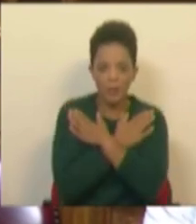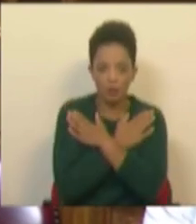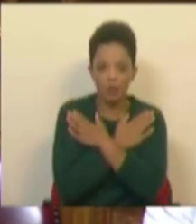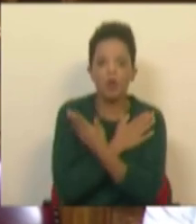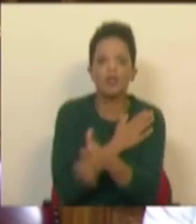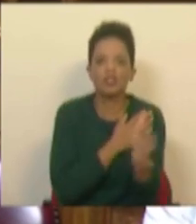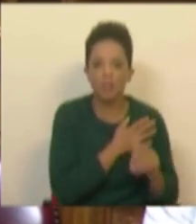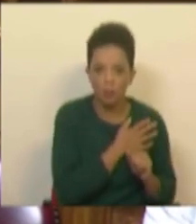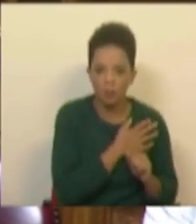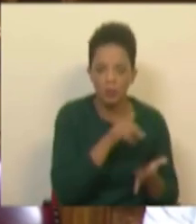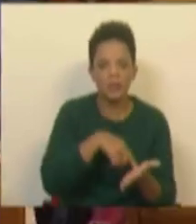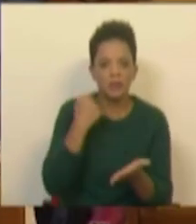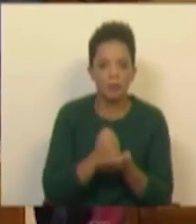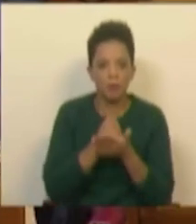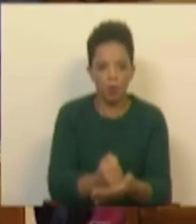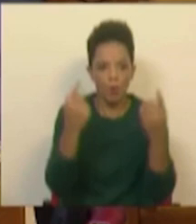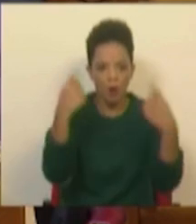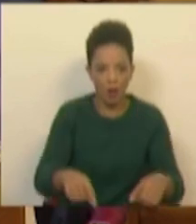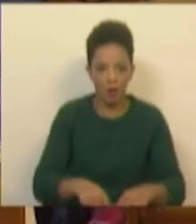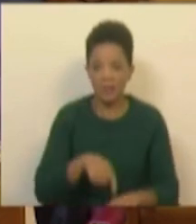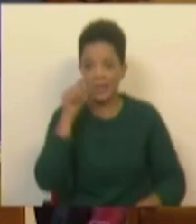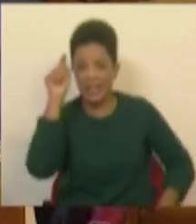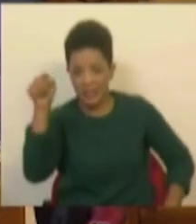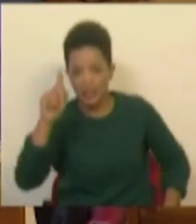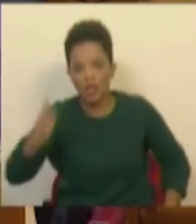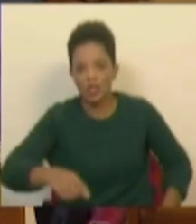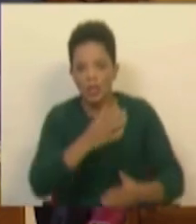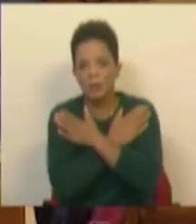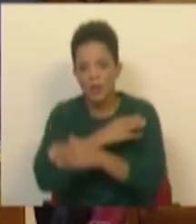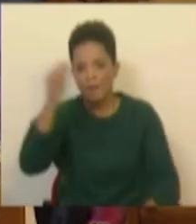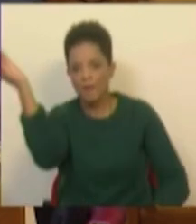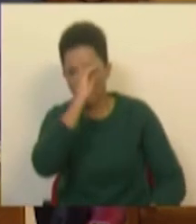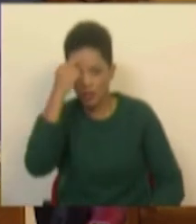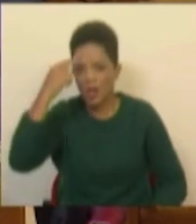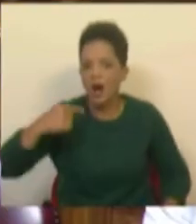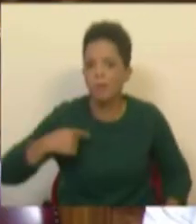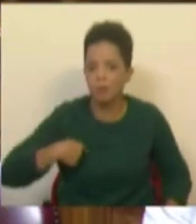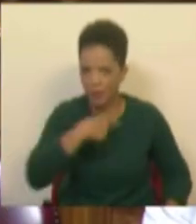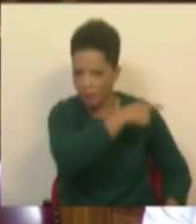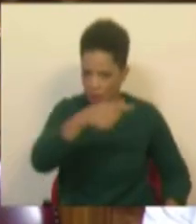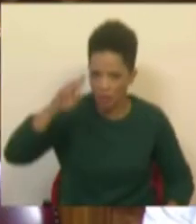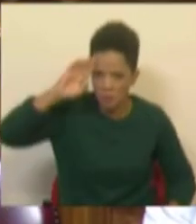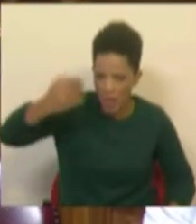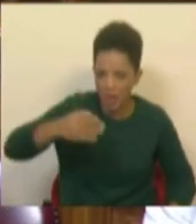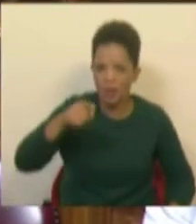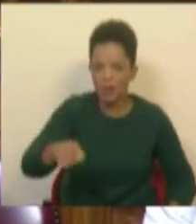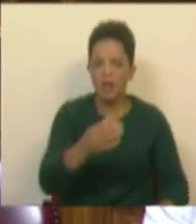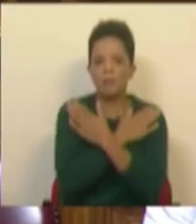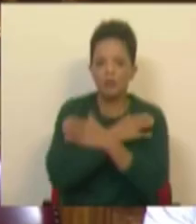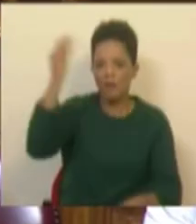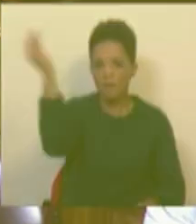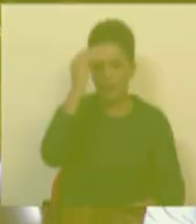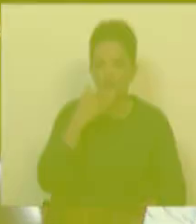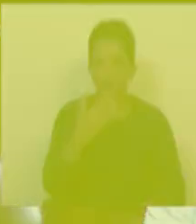e estarão sempre do vosso lado. Daquele lado estão falsos amigos e eu sei que vocês sabem perfeitamente que eles são falsos amigos.